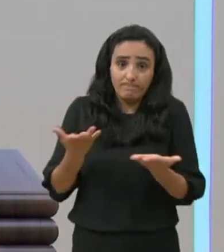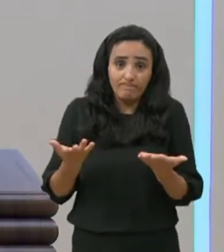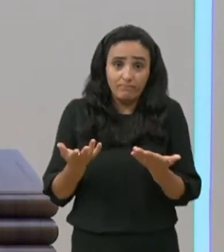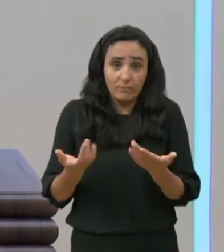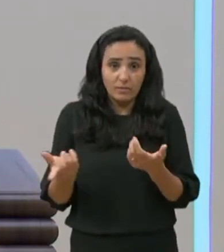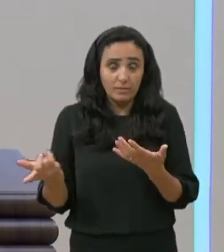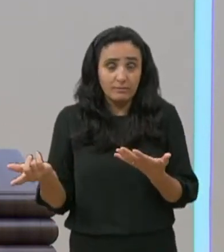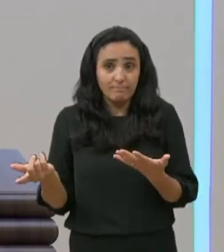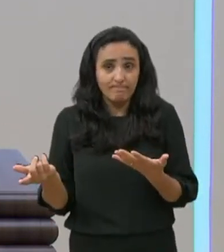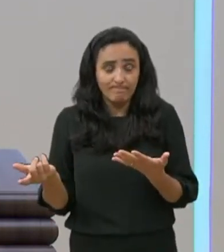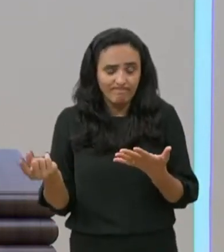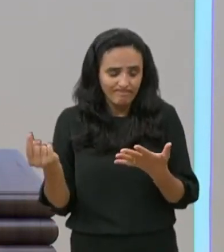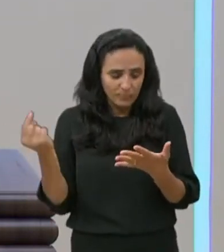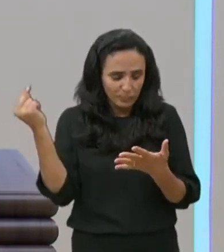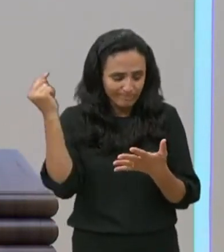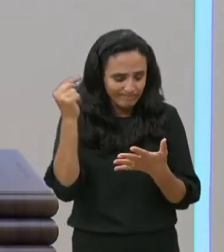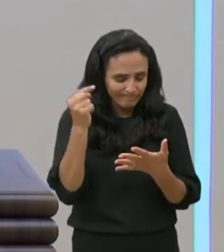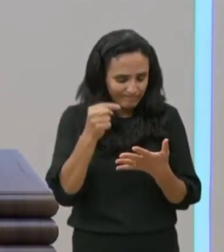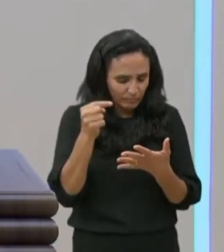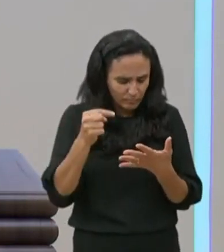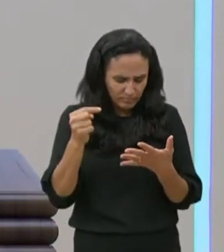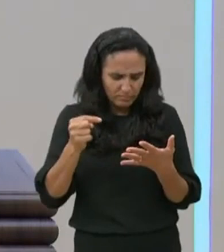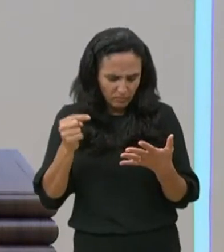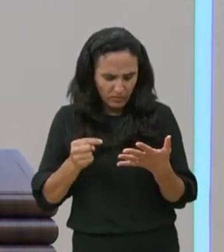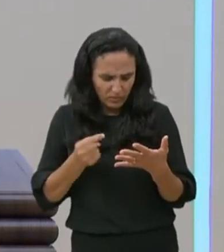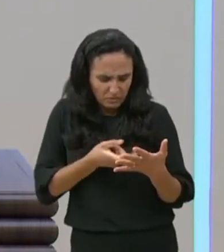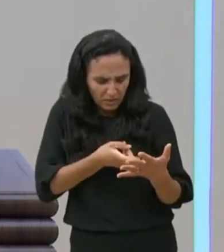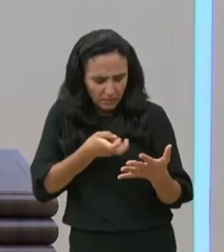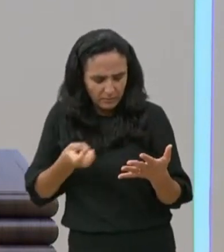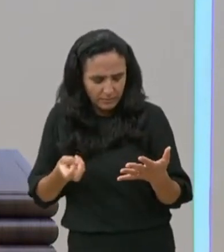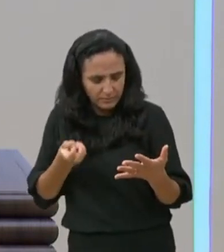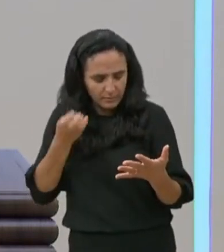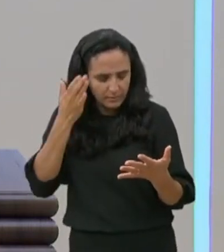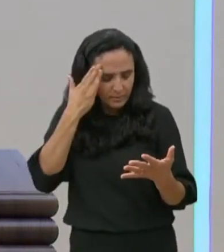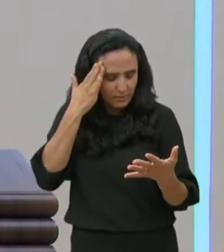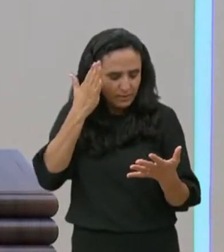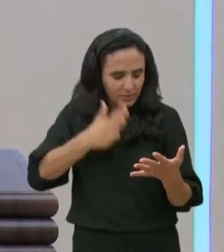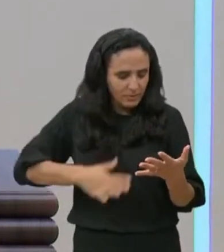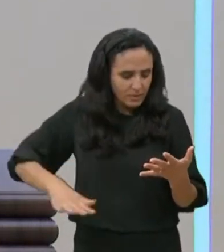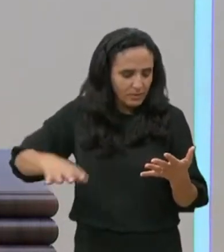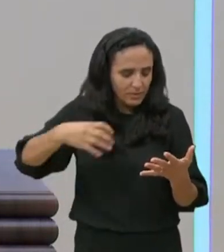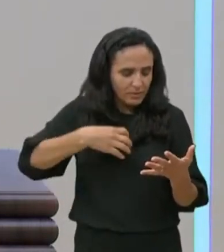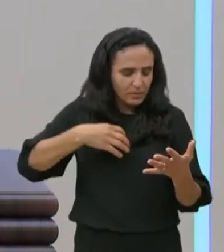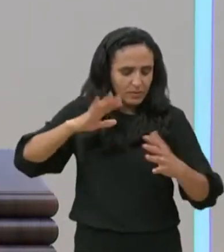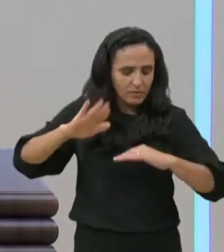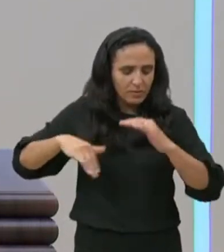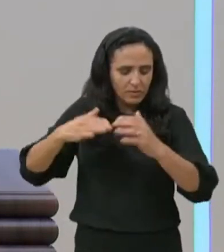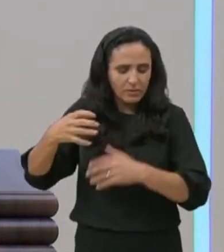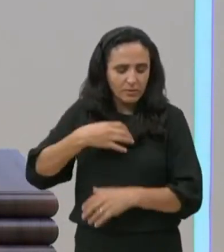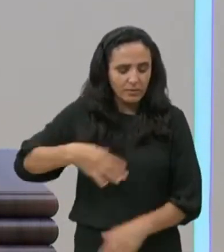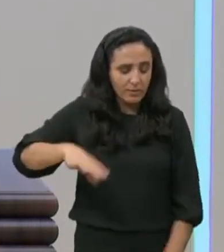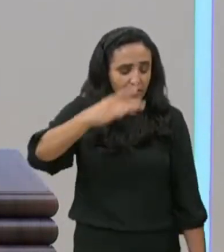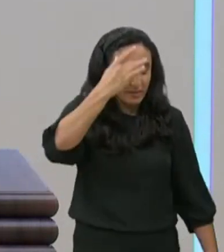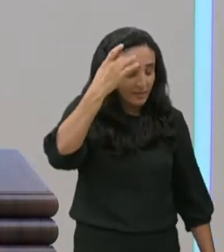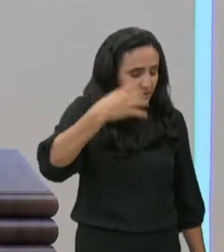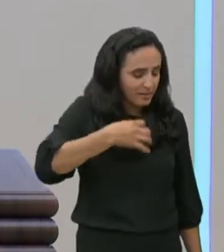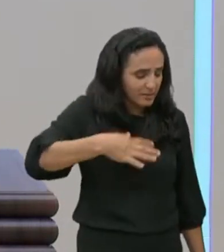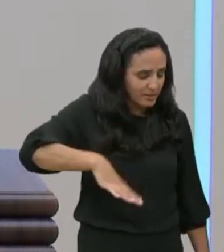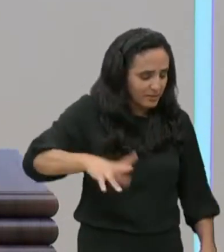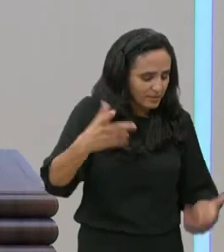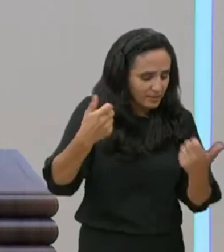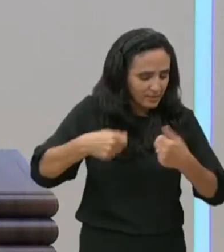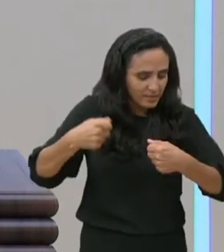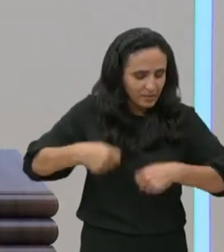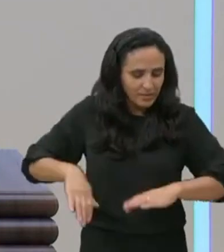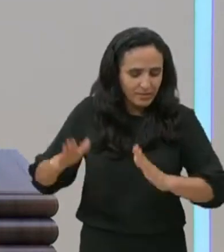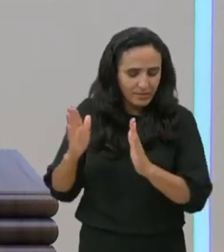há um detalhe, queridos, sabe qual é o detalhe, é que Jesus, quando ouviu, aquele homem, proceder, falar, se